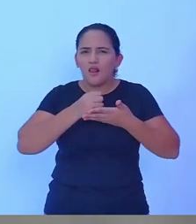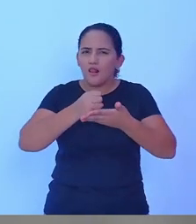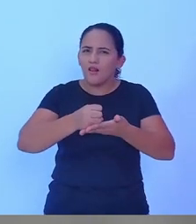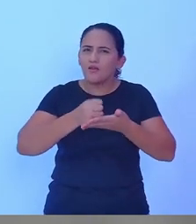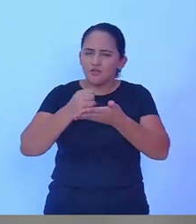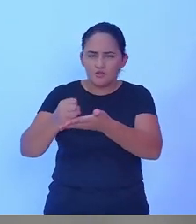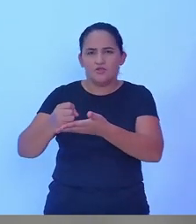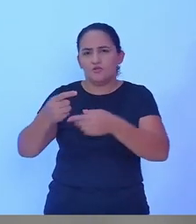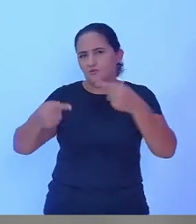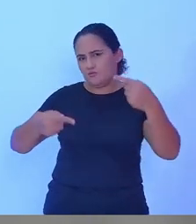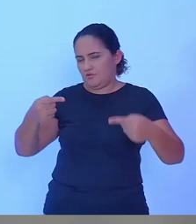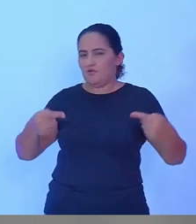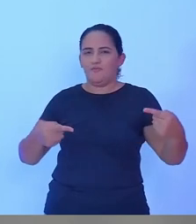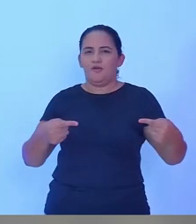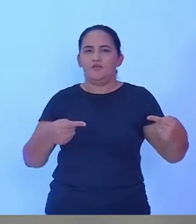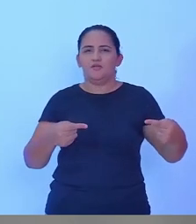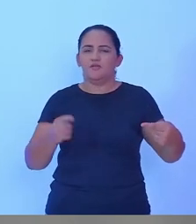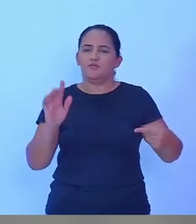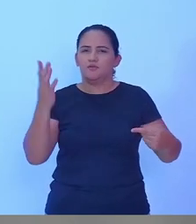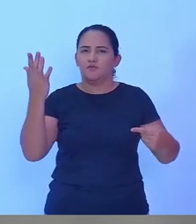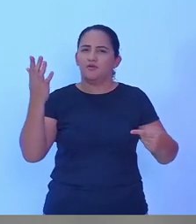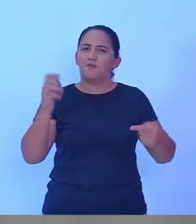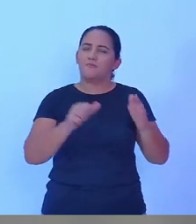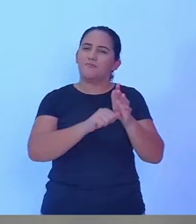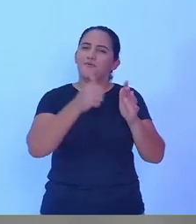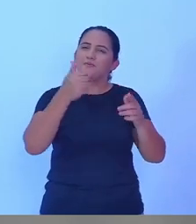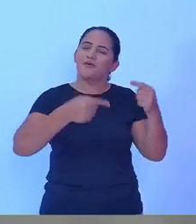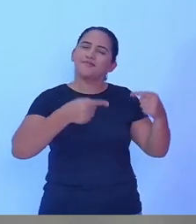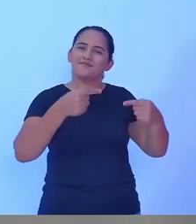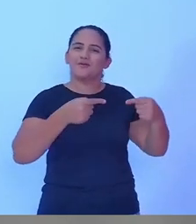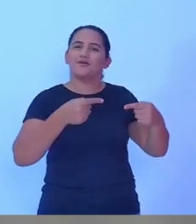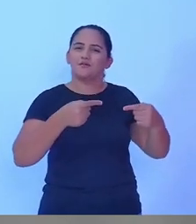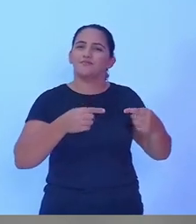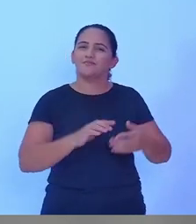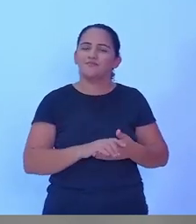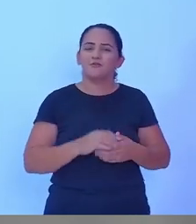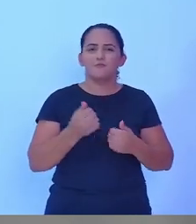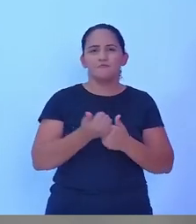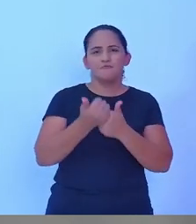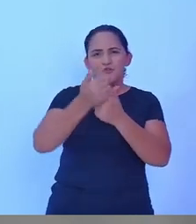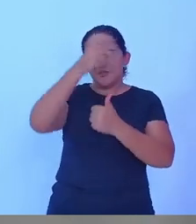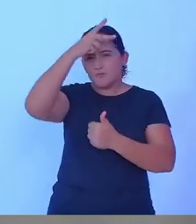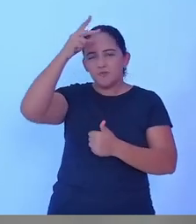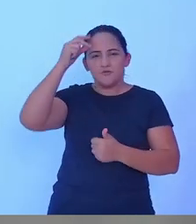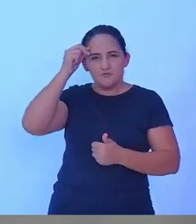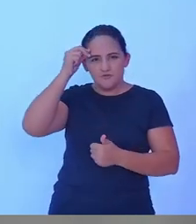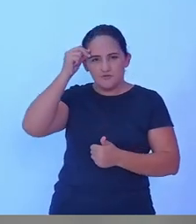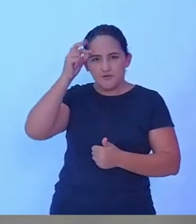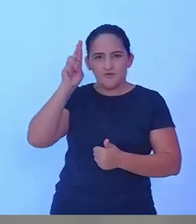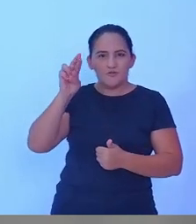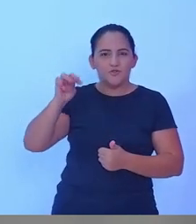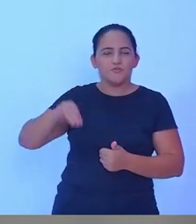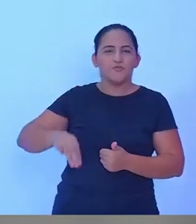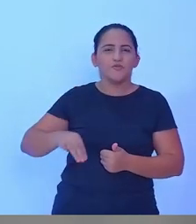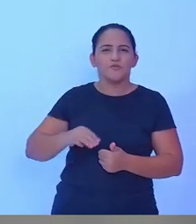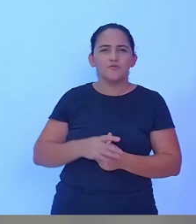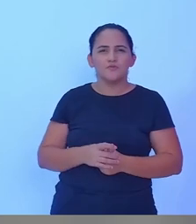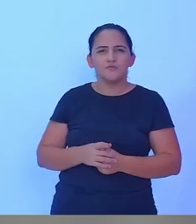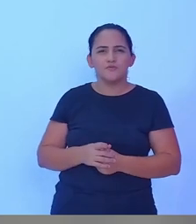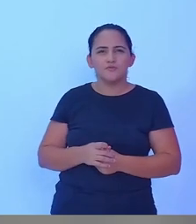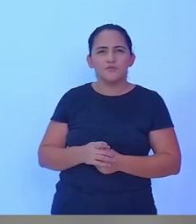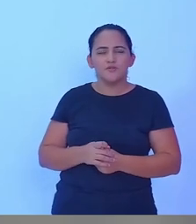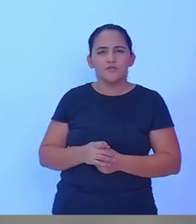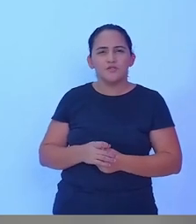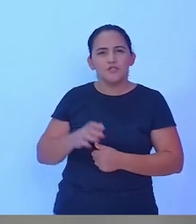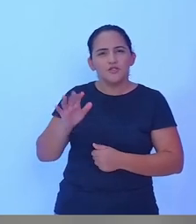esse nosso debate o primeiro debate volto a frisar a vice-prefeita de Rúlio de Moura e cobrando e já